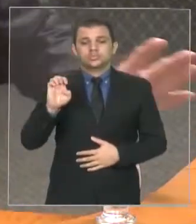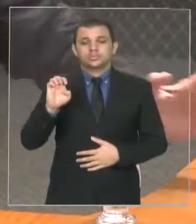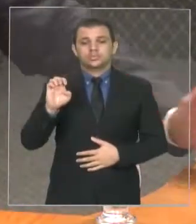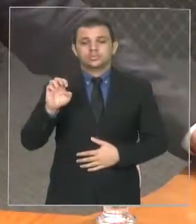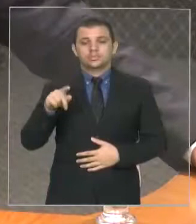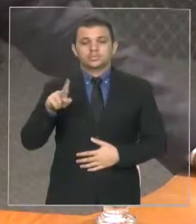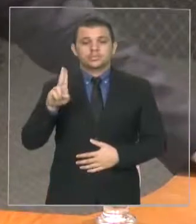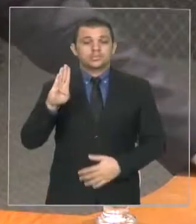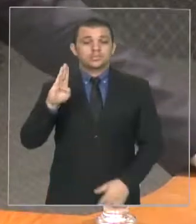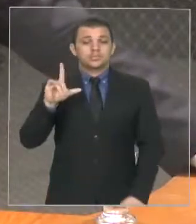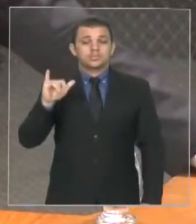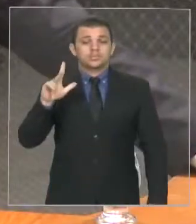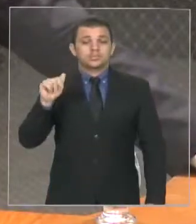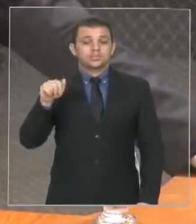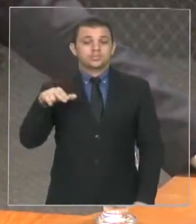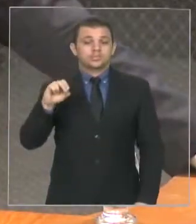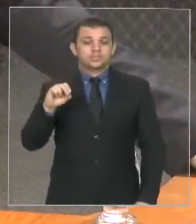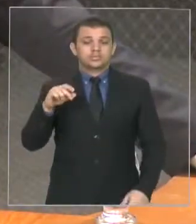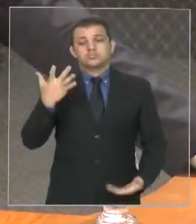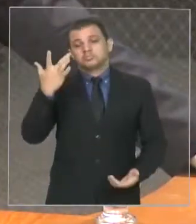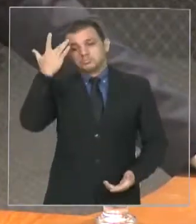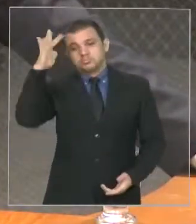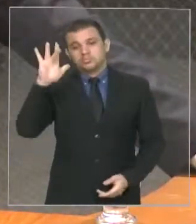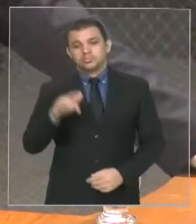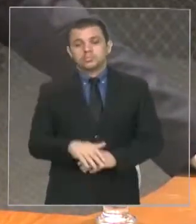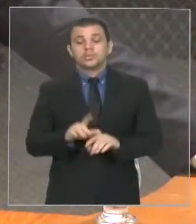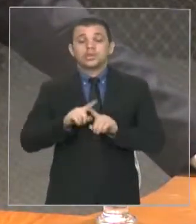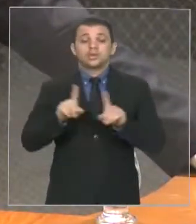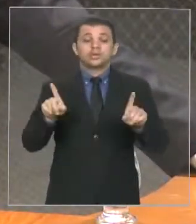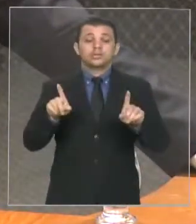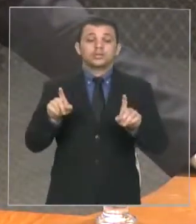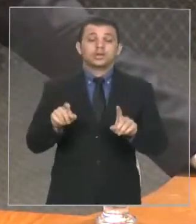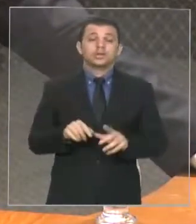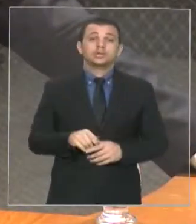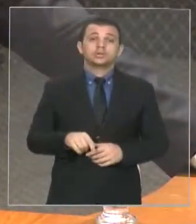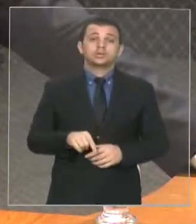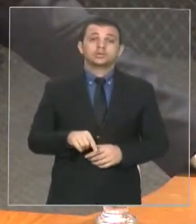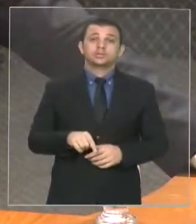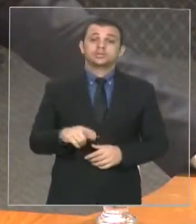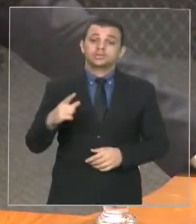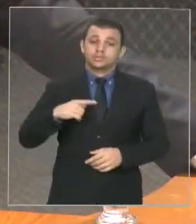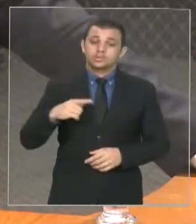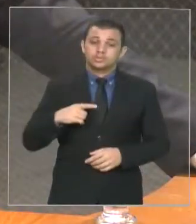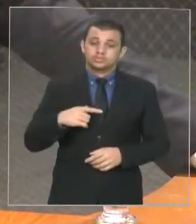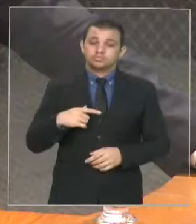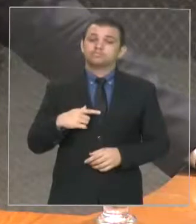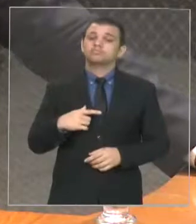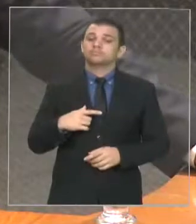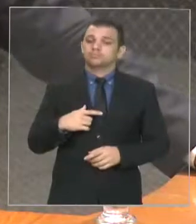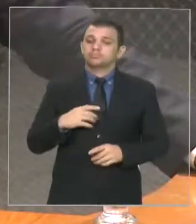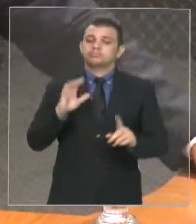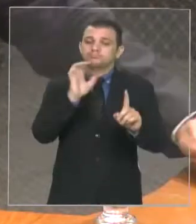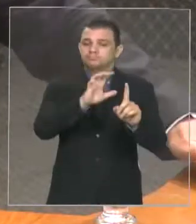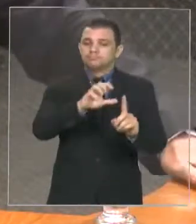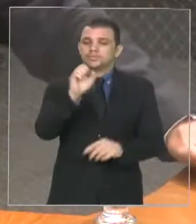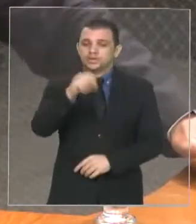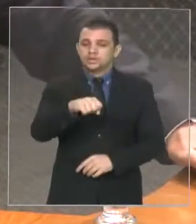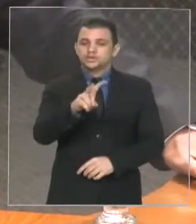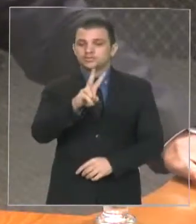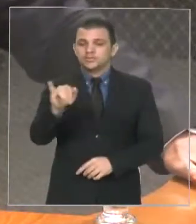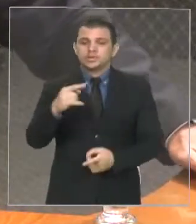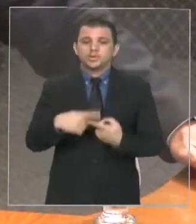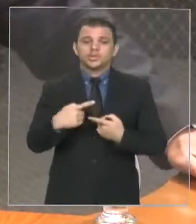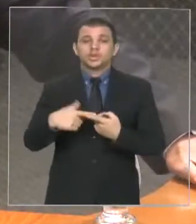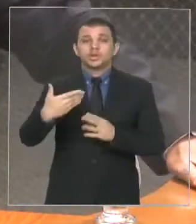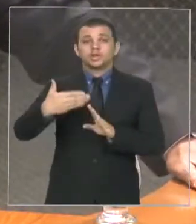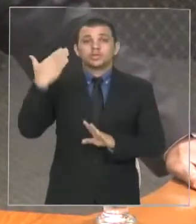Republicana, não sei, mas coativa eu tenho certeza que será, porque assim como tiraram da